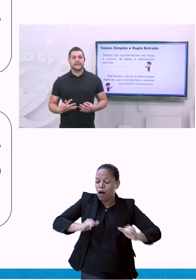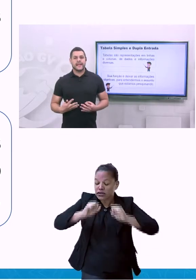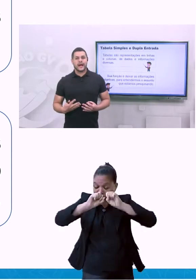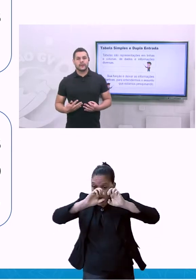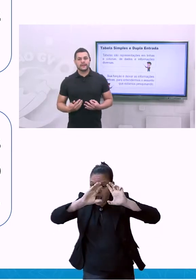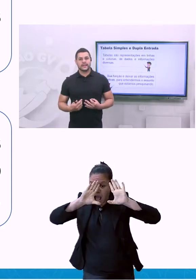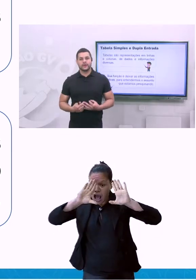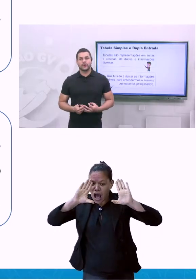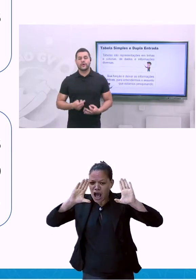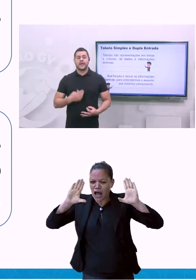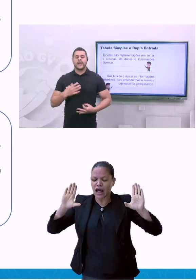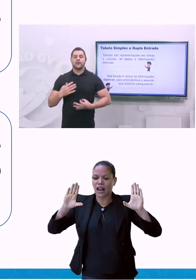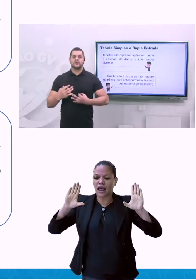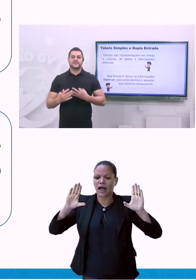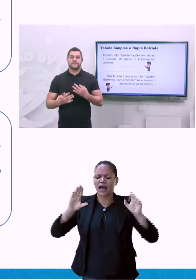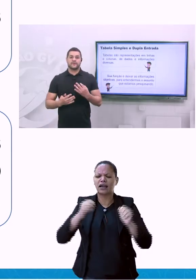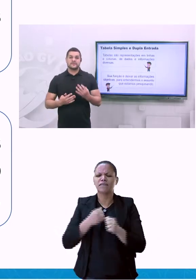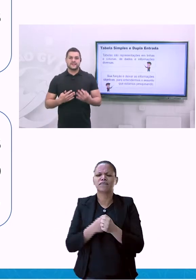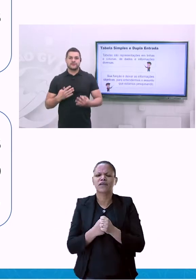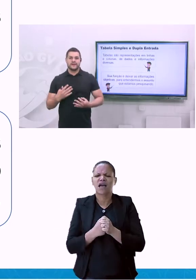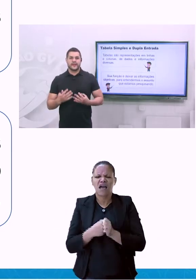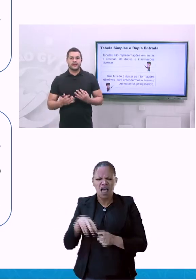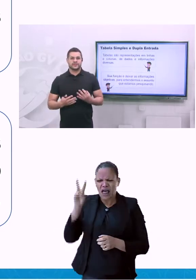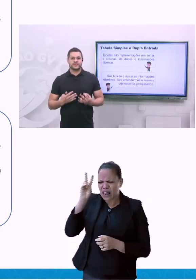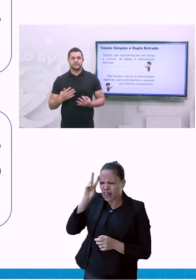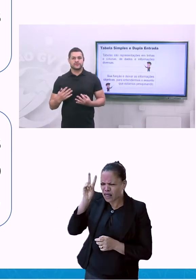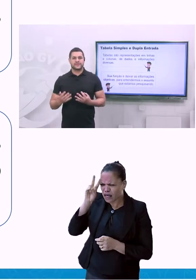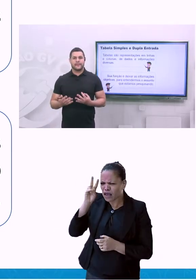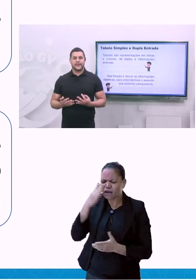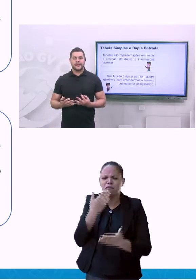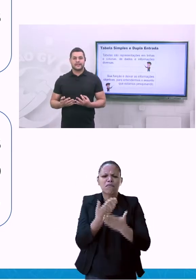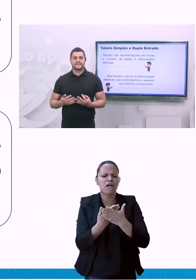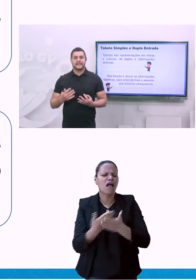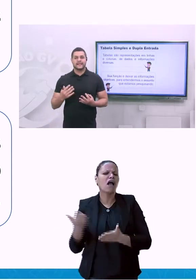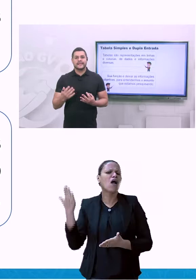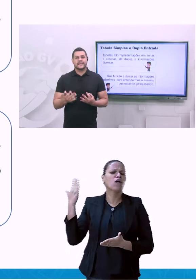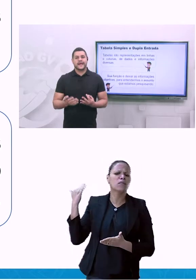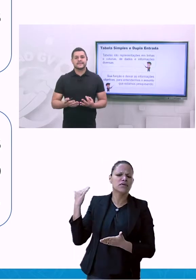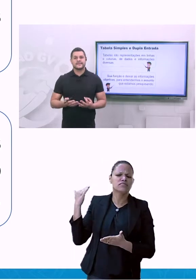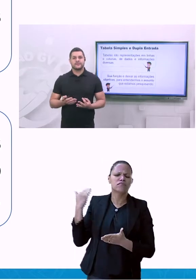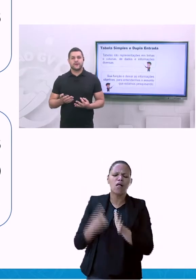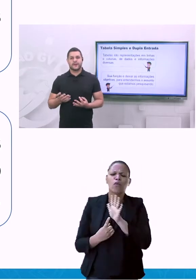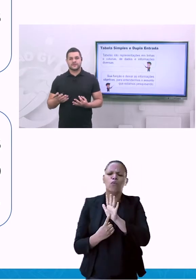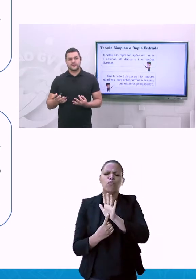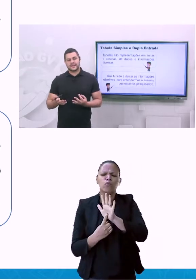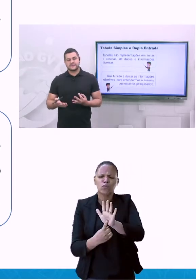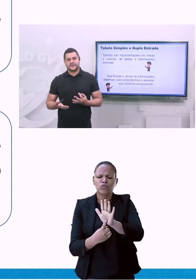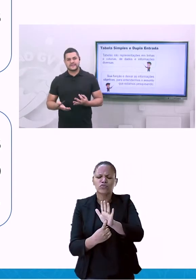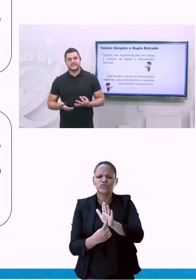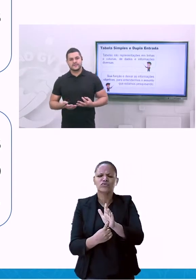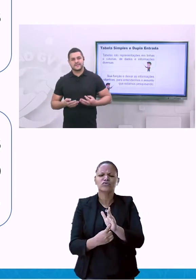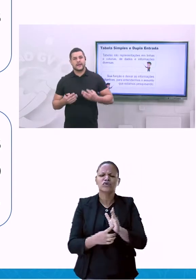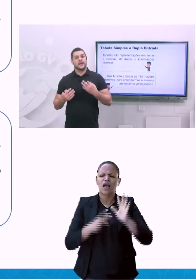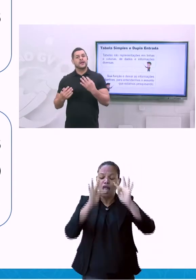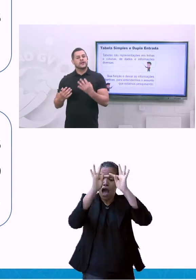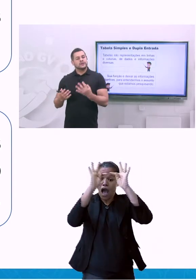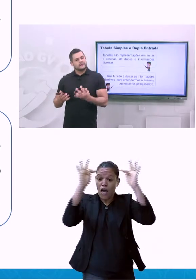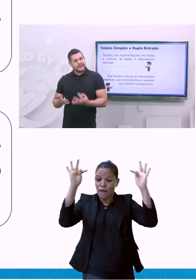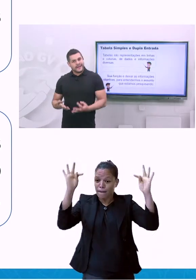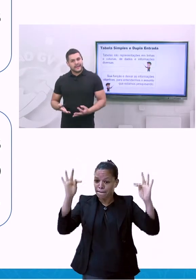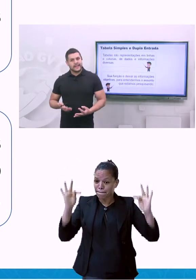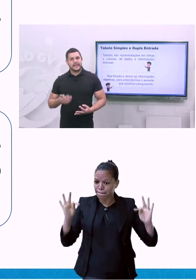Lembra que na aula anterior eu mostrei para vocês diferentes tipos de tabelas e que essas informações elas precisam ser